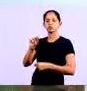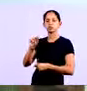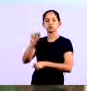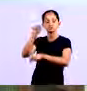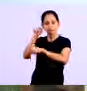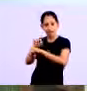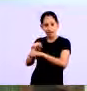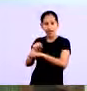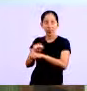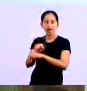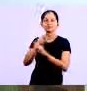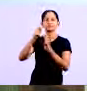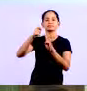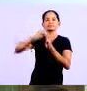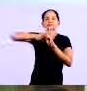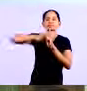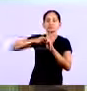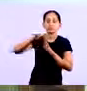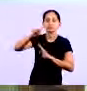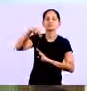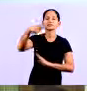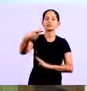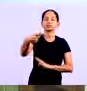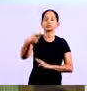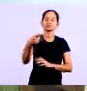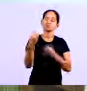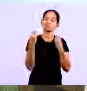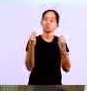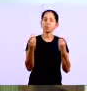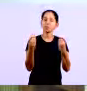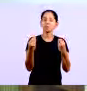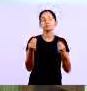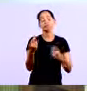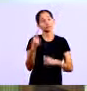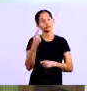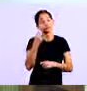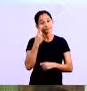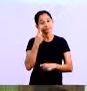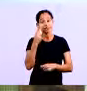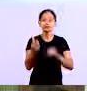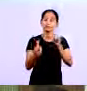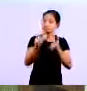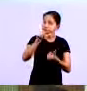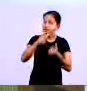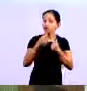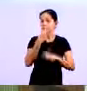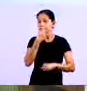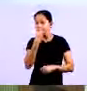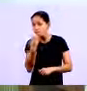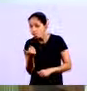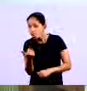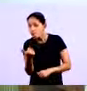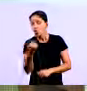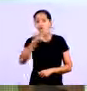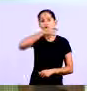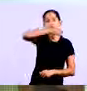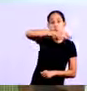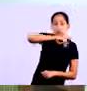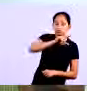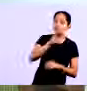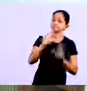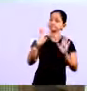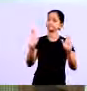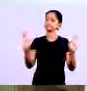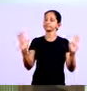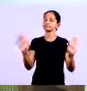porque a sua conta receber vai demorar para entrar então são situações que você deve analisar se vale a pena ou não fazer agora existem situações por exemplo você